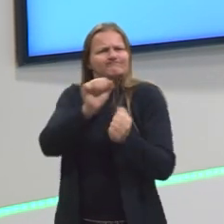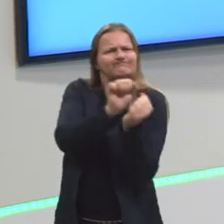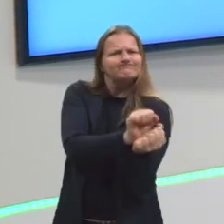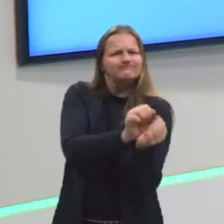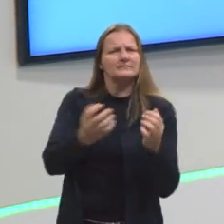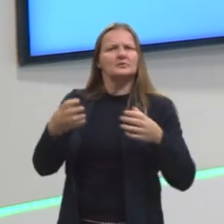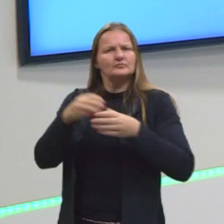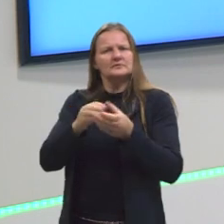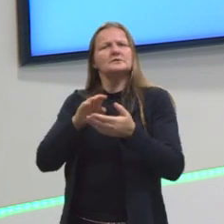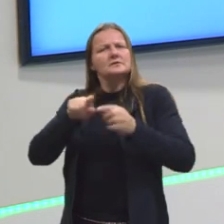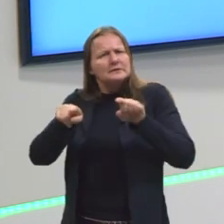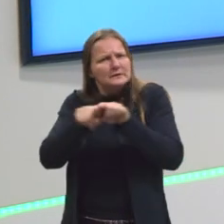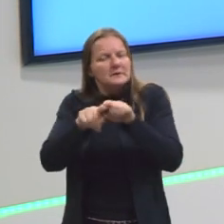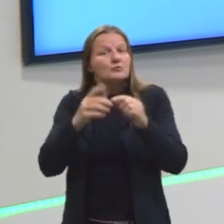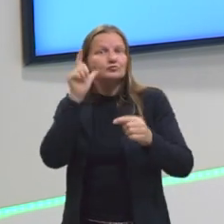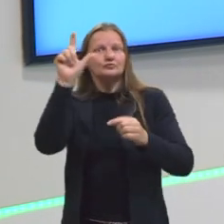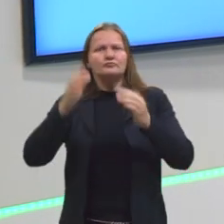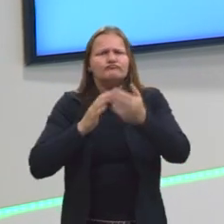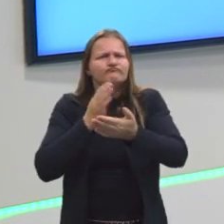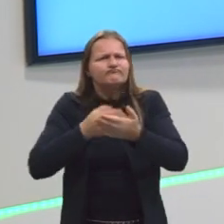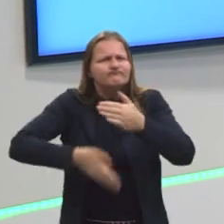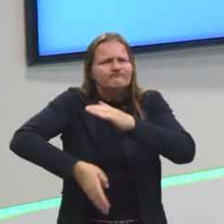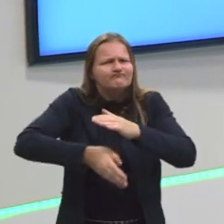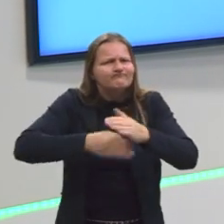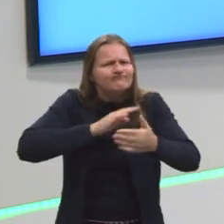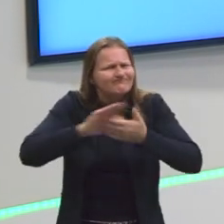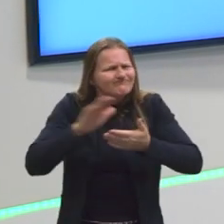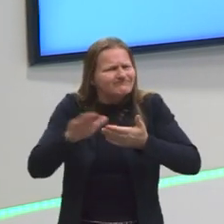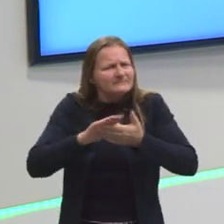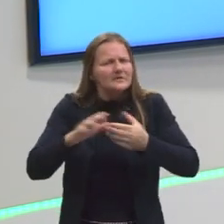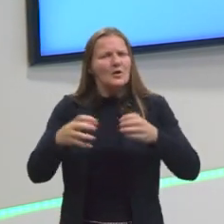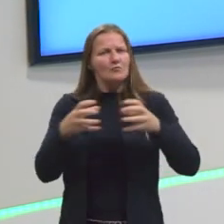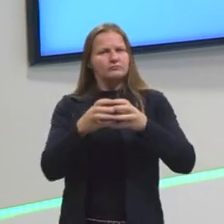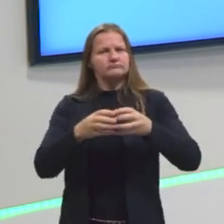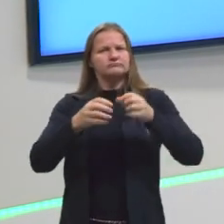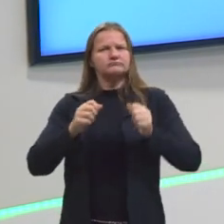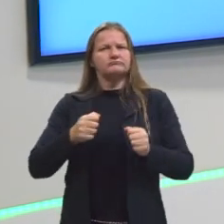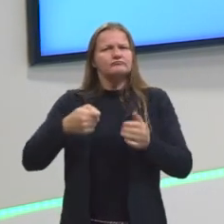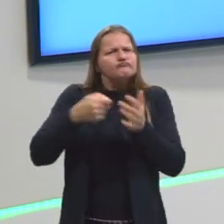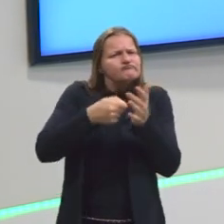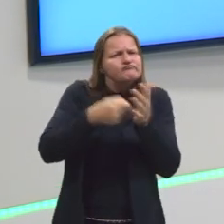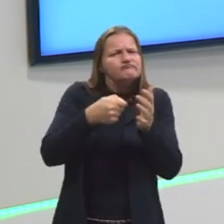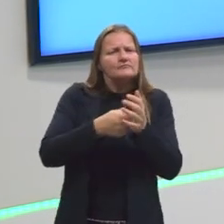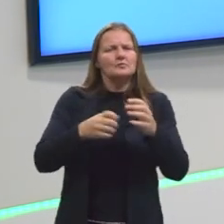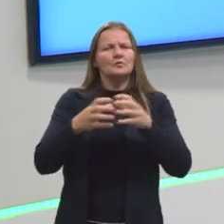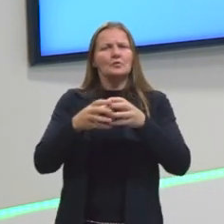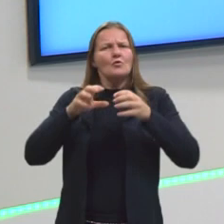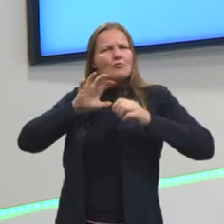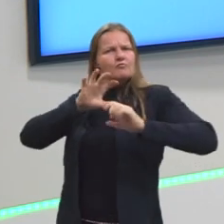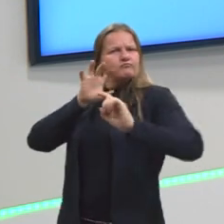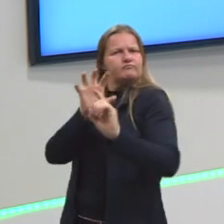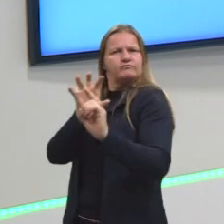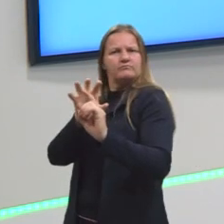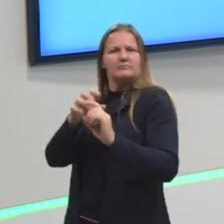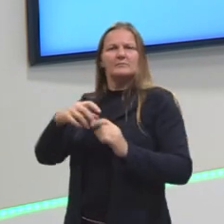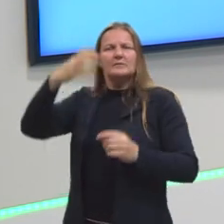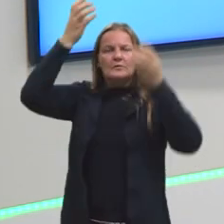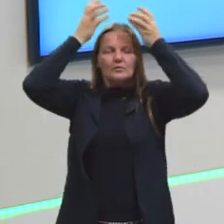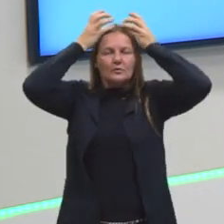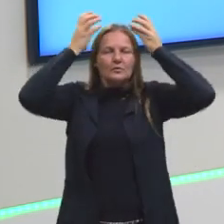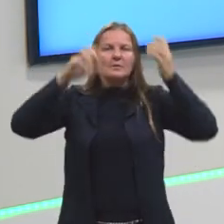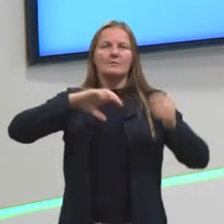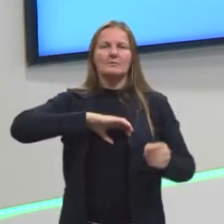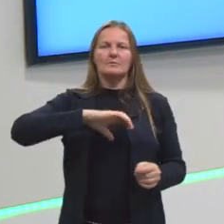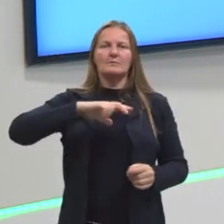que também fugiram, e organizou um reino, organizou um exército, lutou contra a coroa portuguesa, contra os colonizadores.